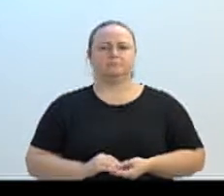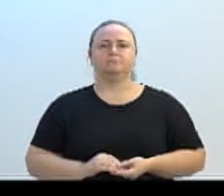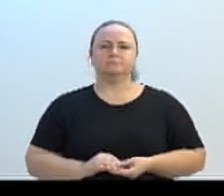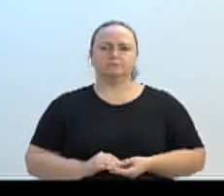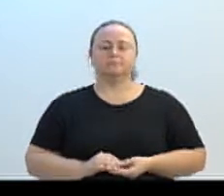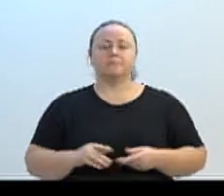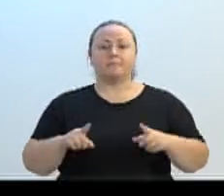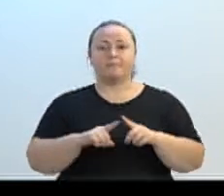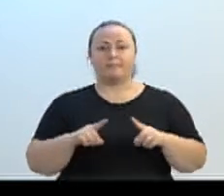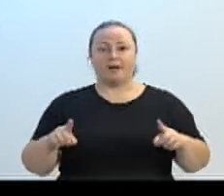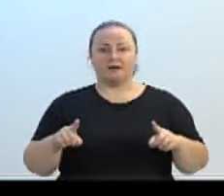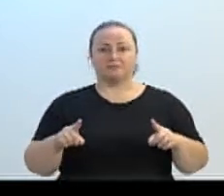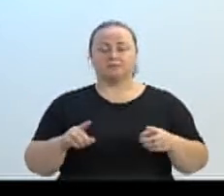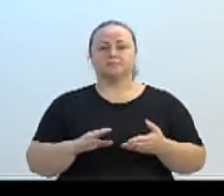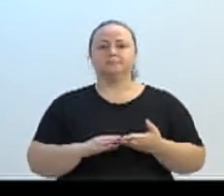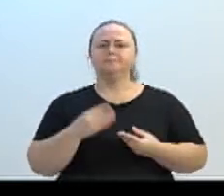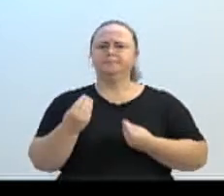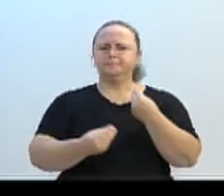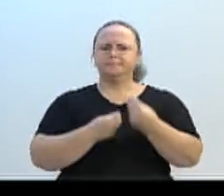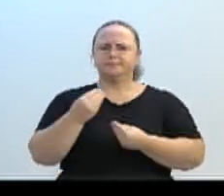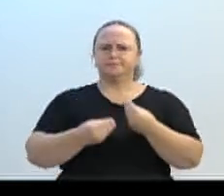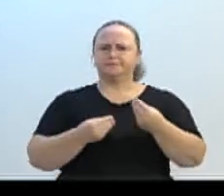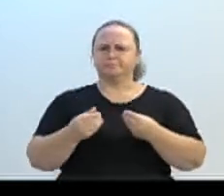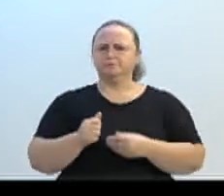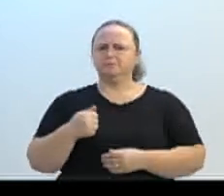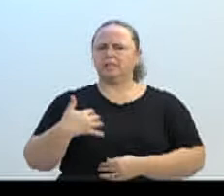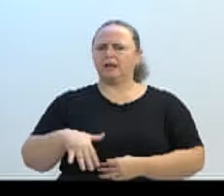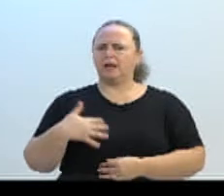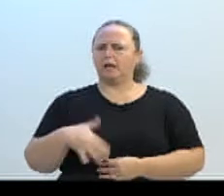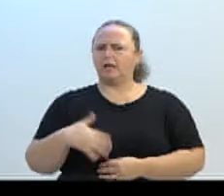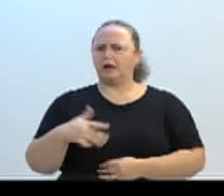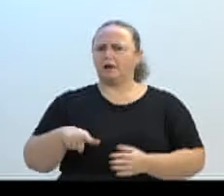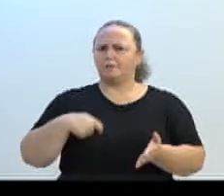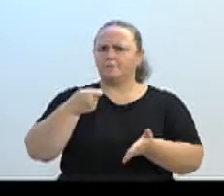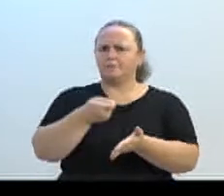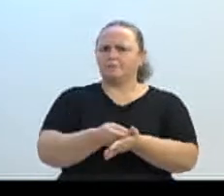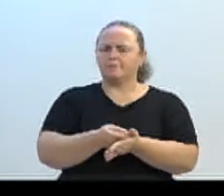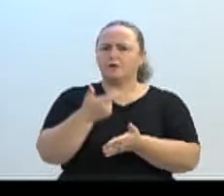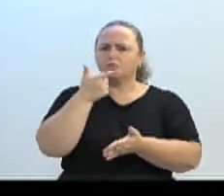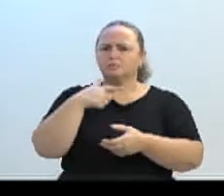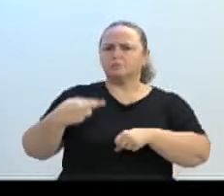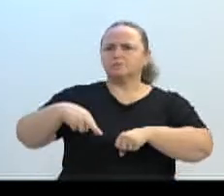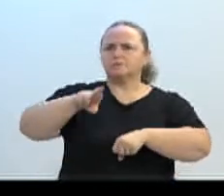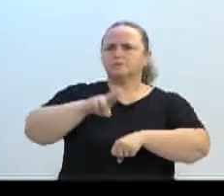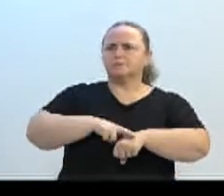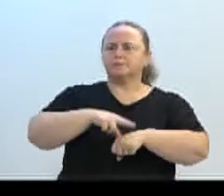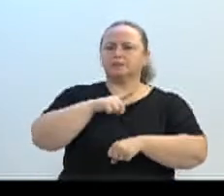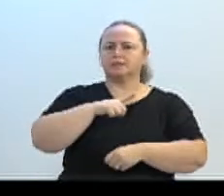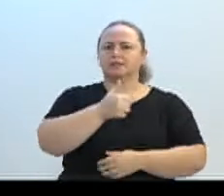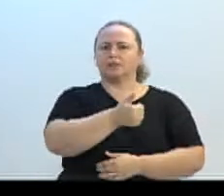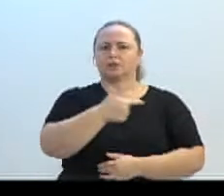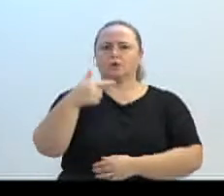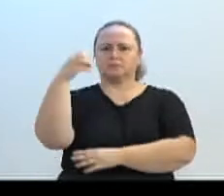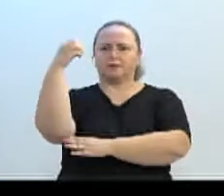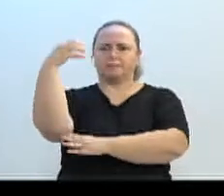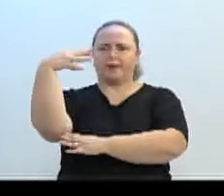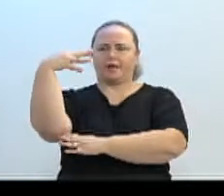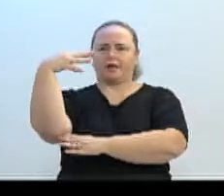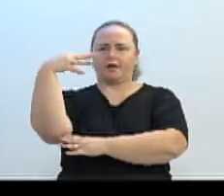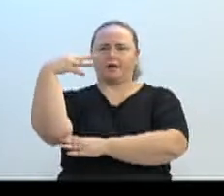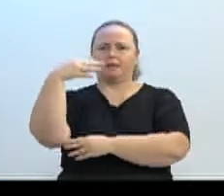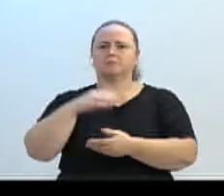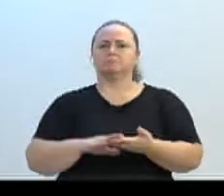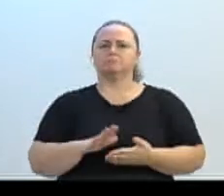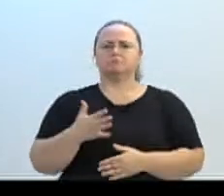custo der para colocar, recuperar esses 12 postos com a iluminação, disse que foi tudo roubado, em torno de